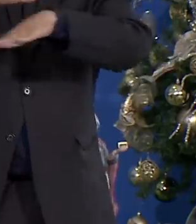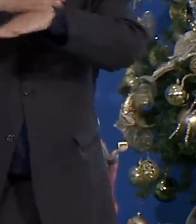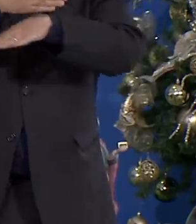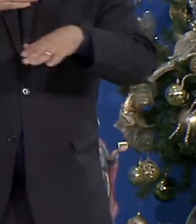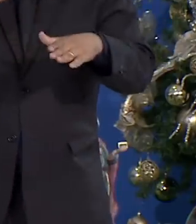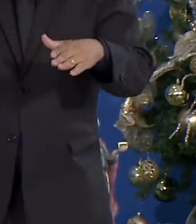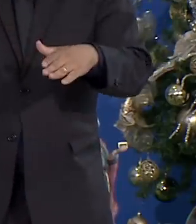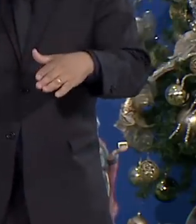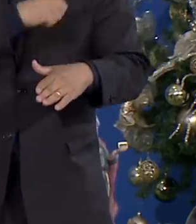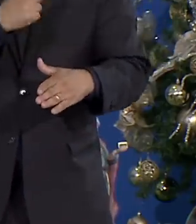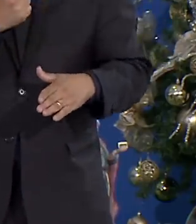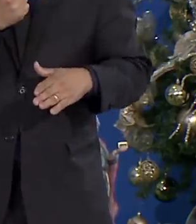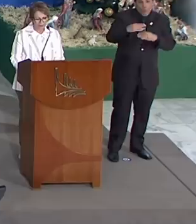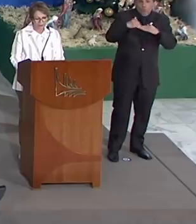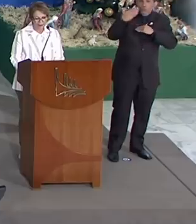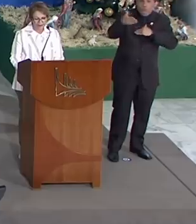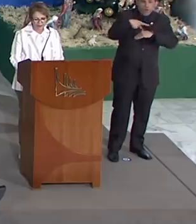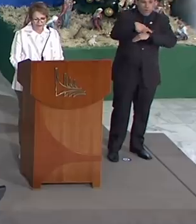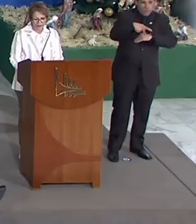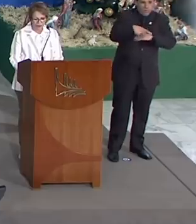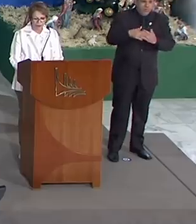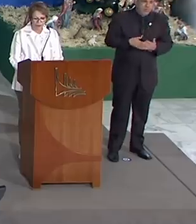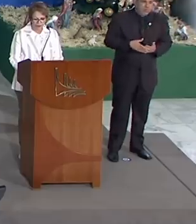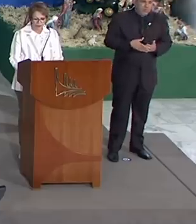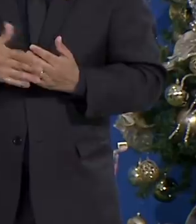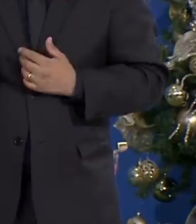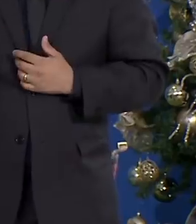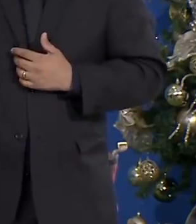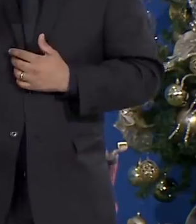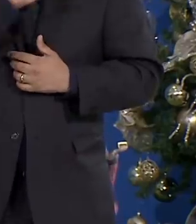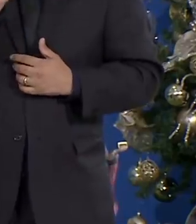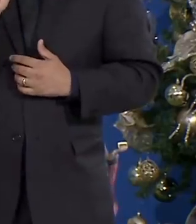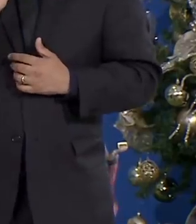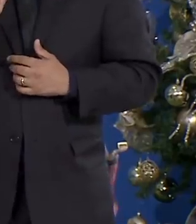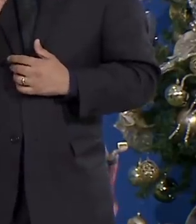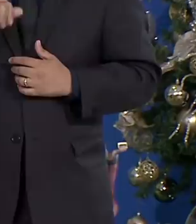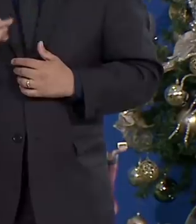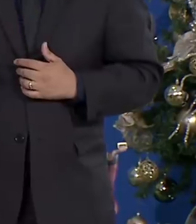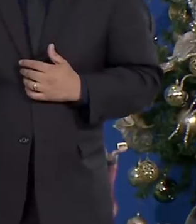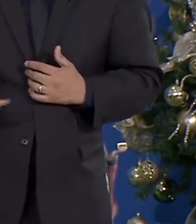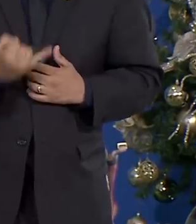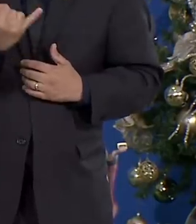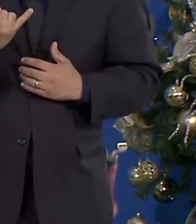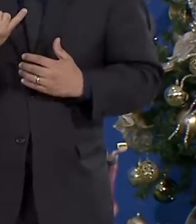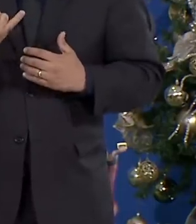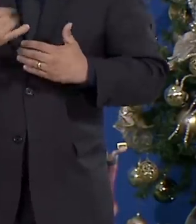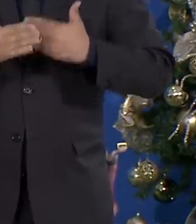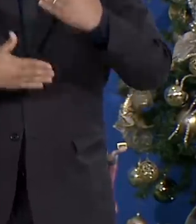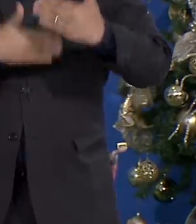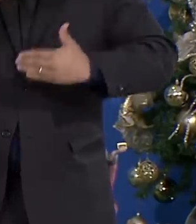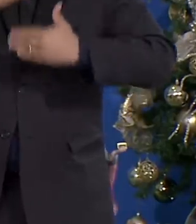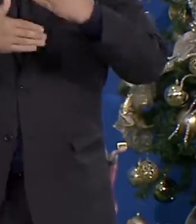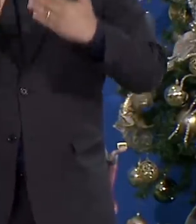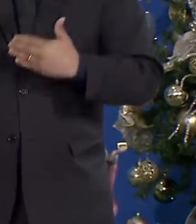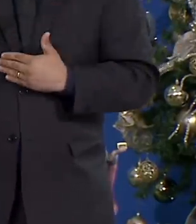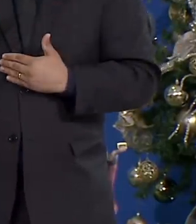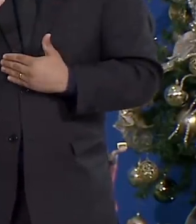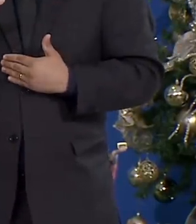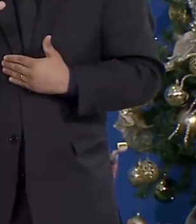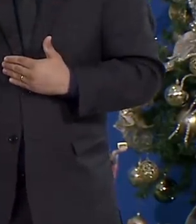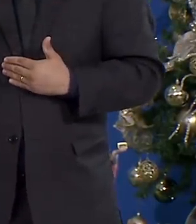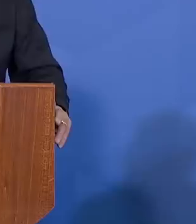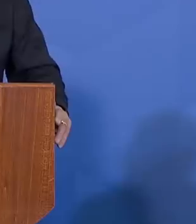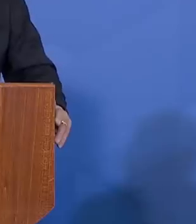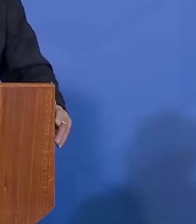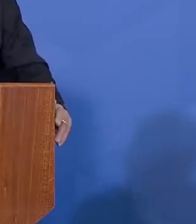crédito e à tecnologia. Terá, enfim, oportunidade de fazer parte da punjança que o agro trouxe para a nossa